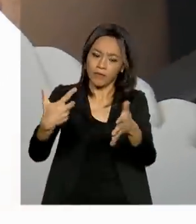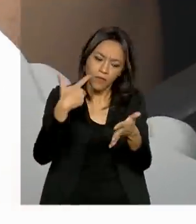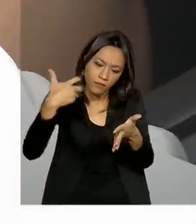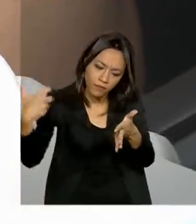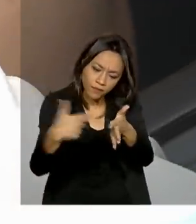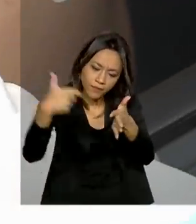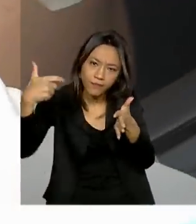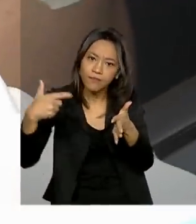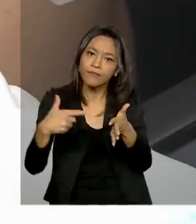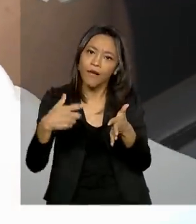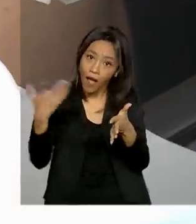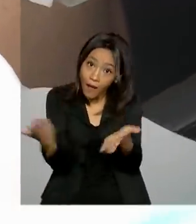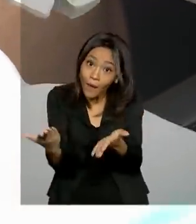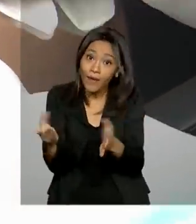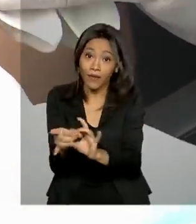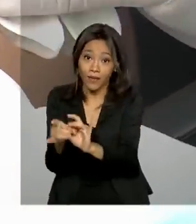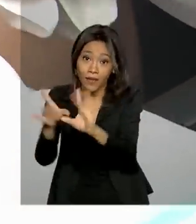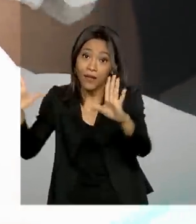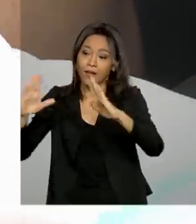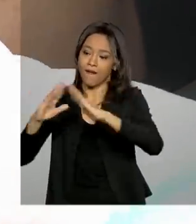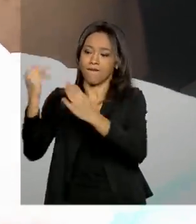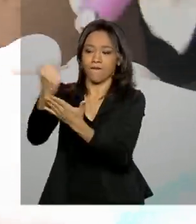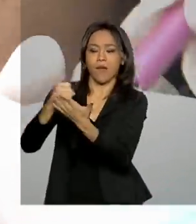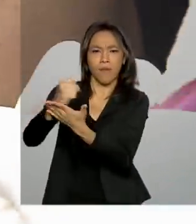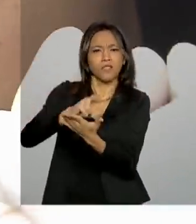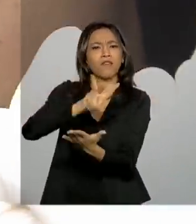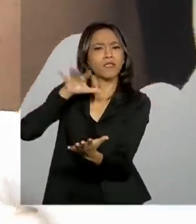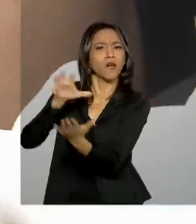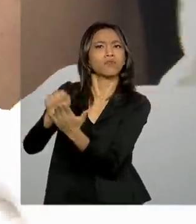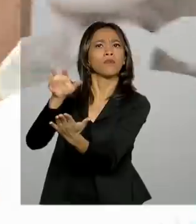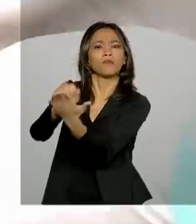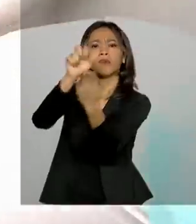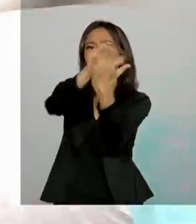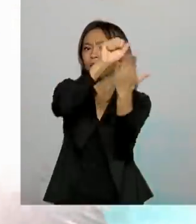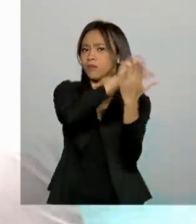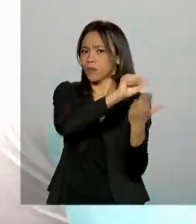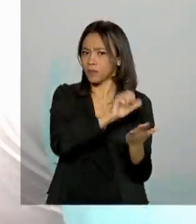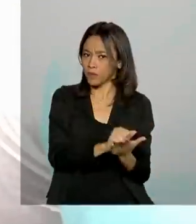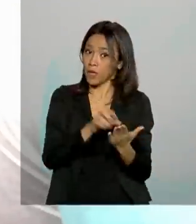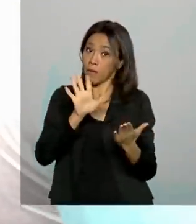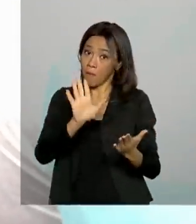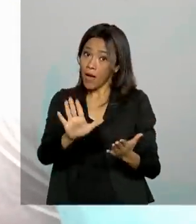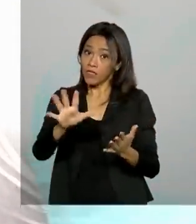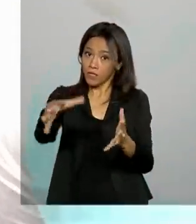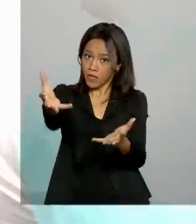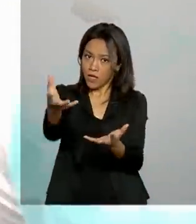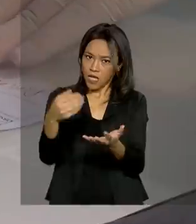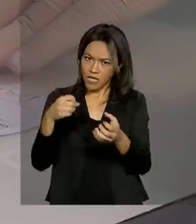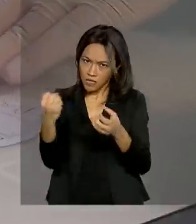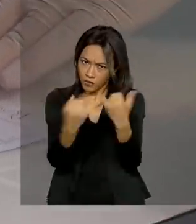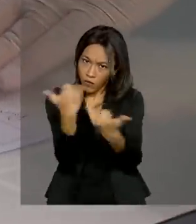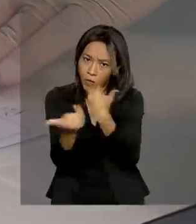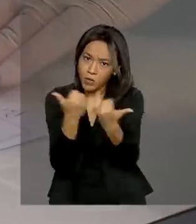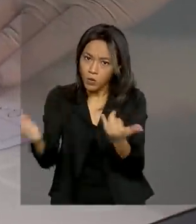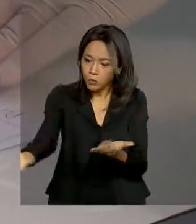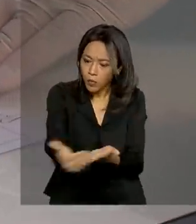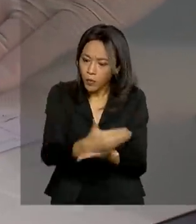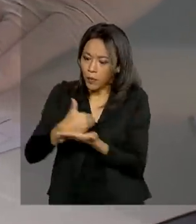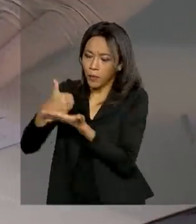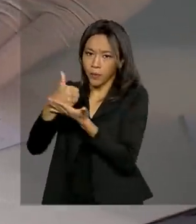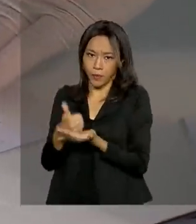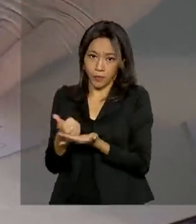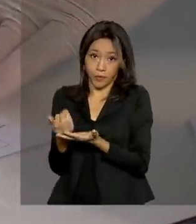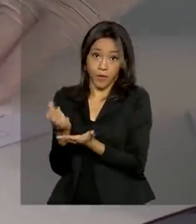de agora nas farmácias serão registrados, mas não vão entrar na listagem oficial do Ministério da Saúde. A Anvisa